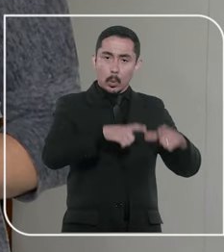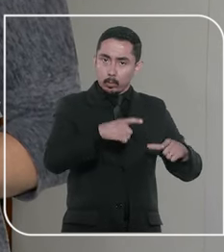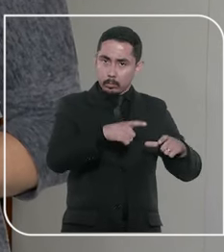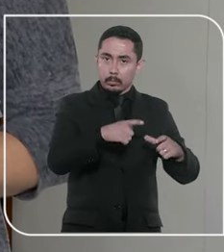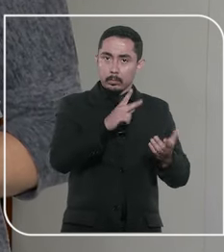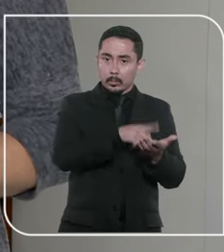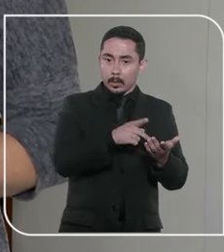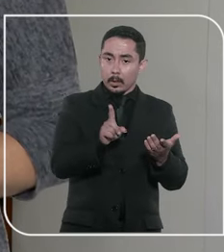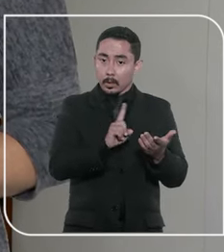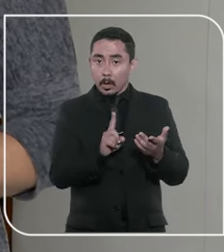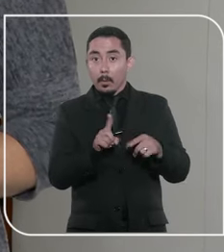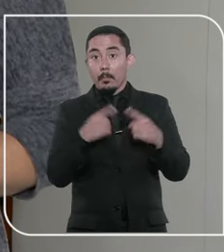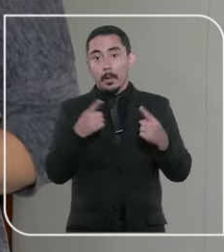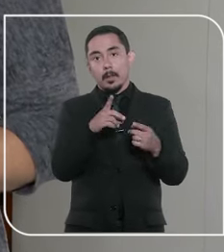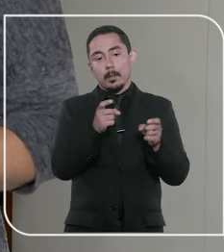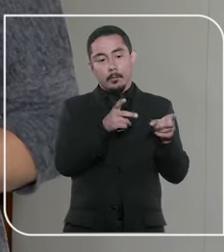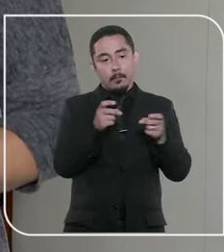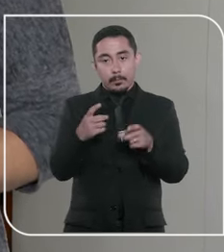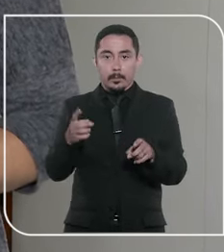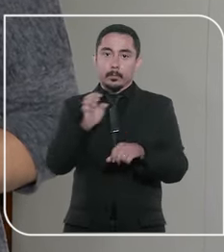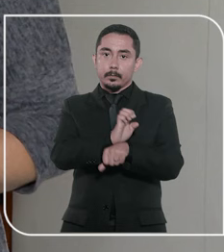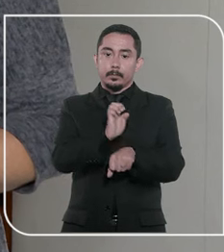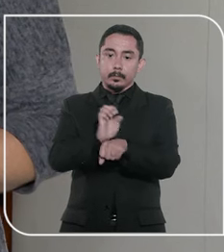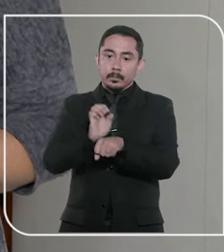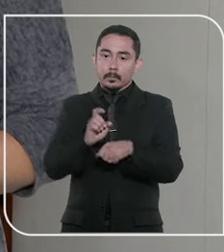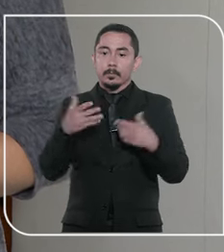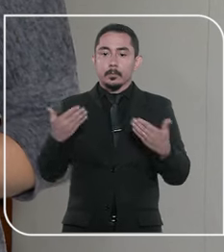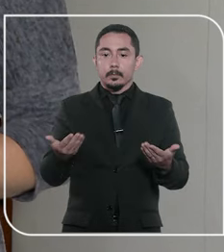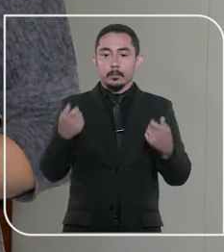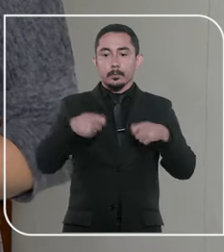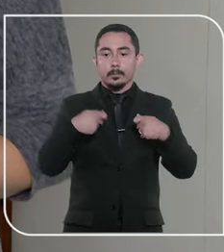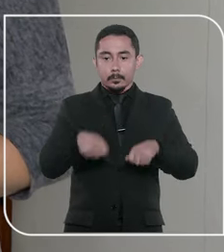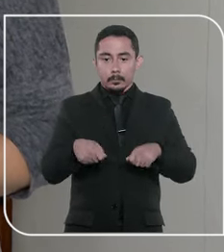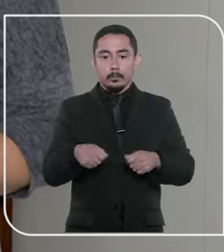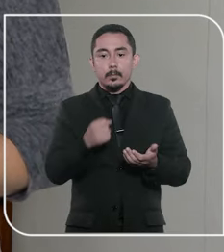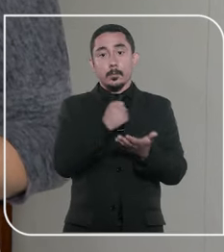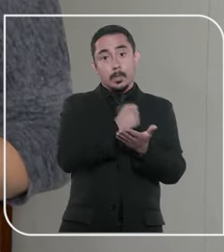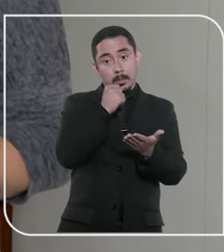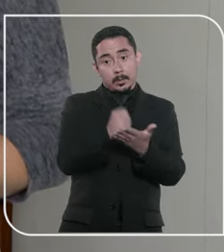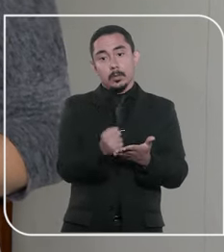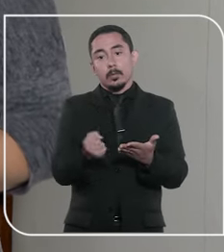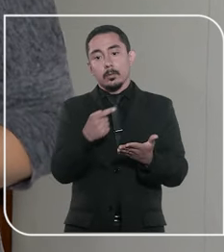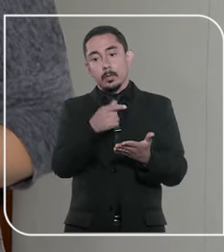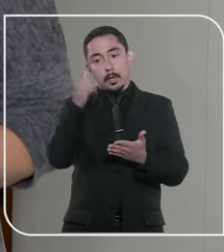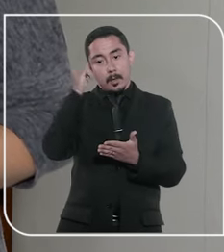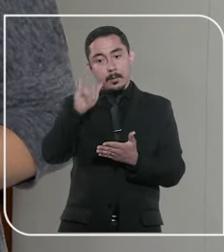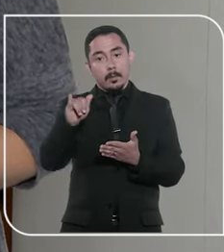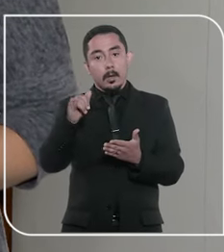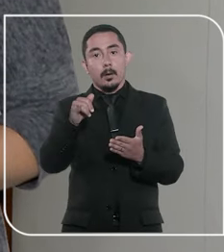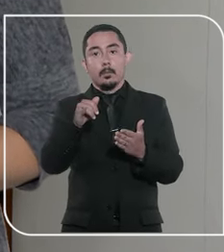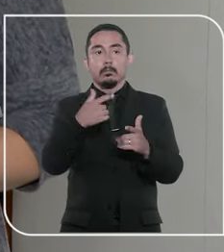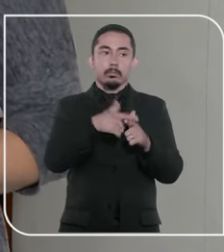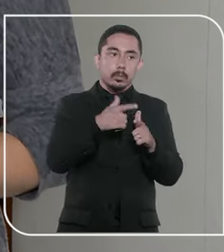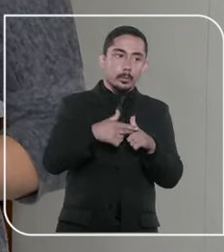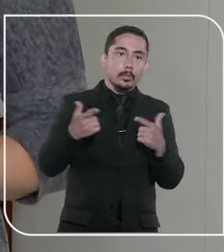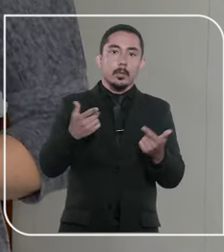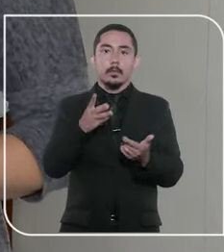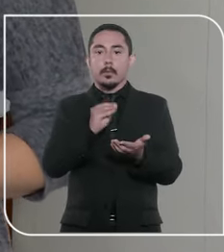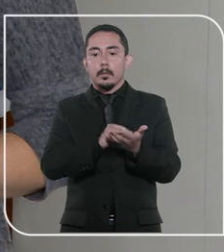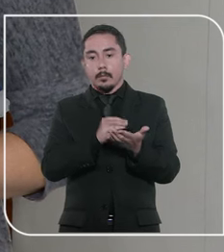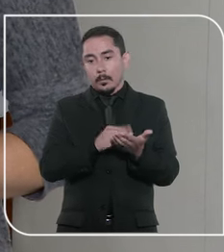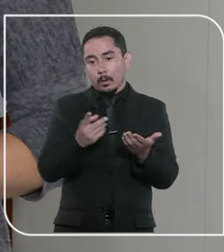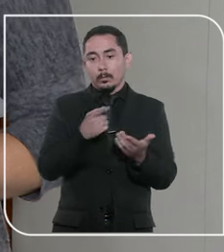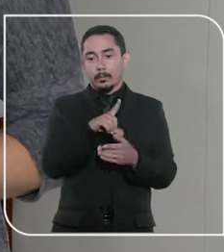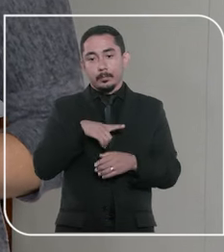tivesse estabelecimento físico no Espírito Santo, ela comercializava planos no Estado. Portanto, seria necessário o registro para